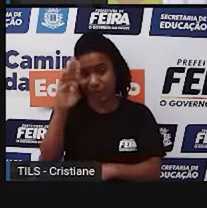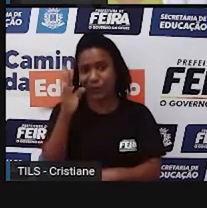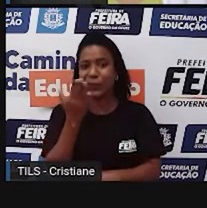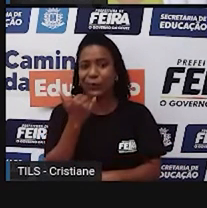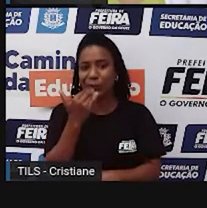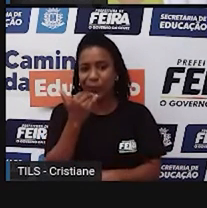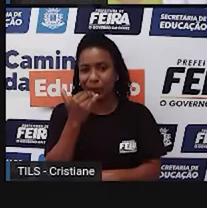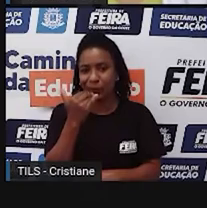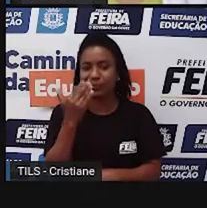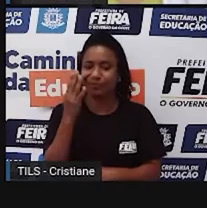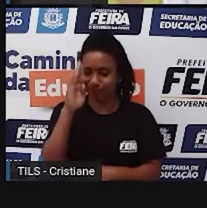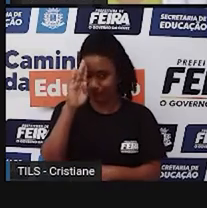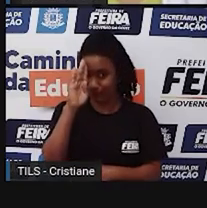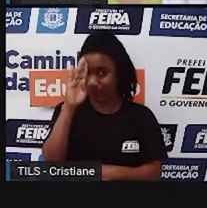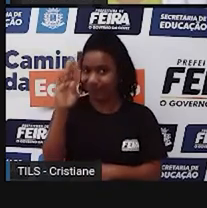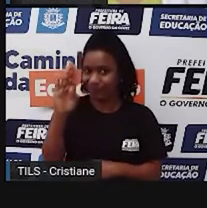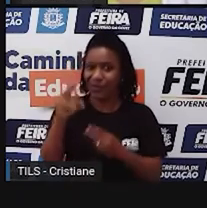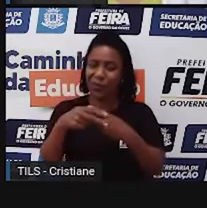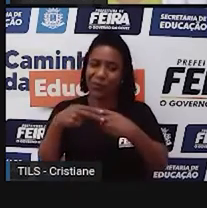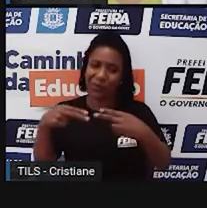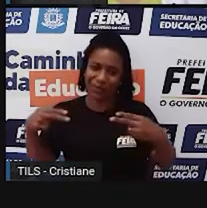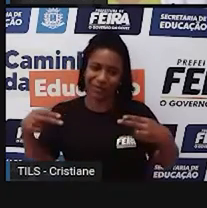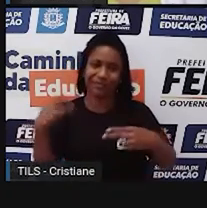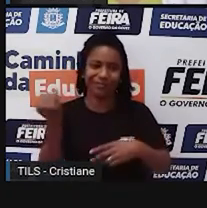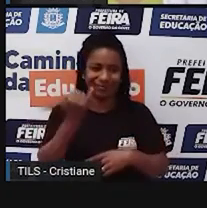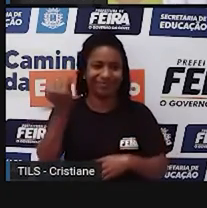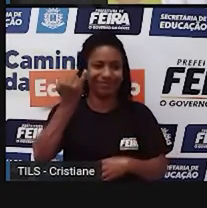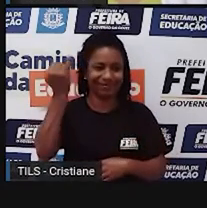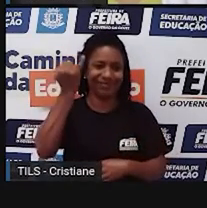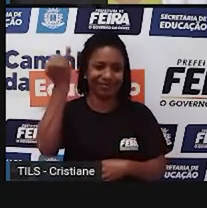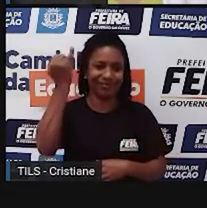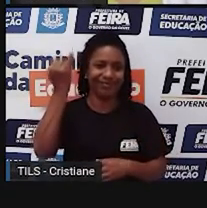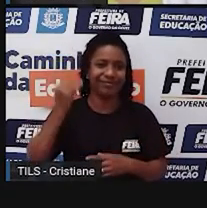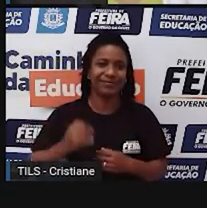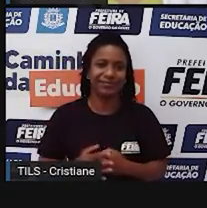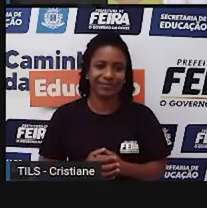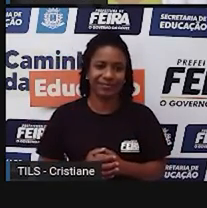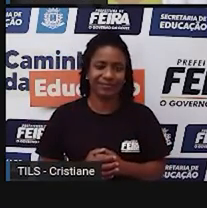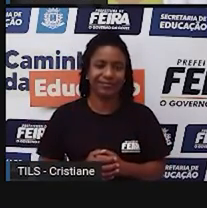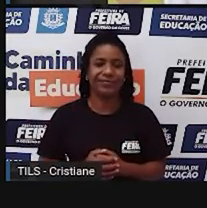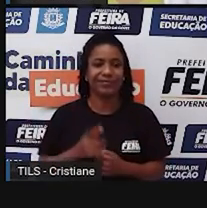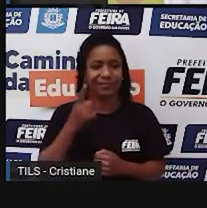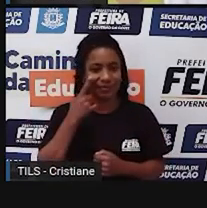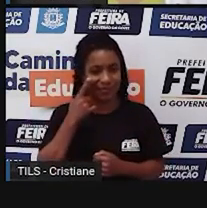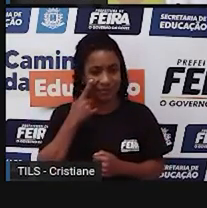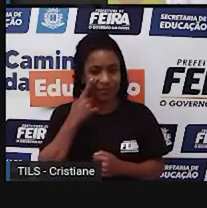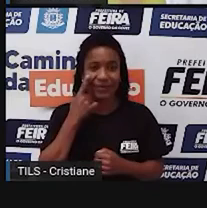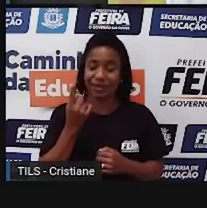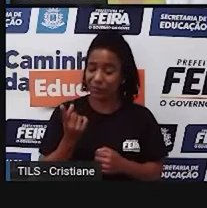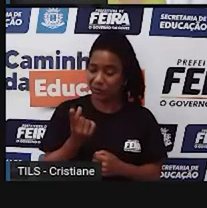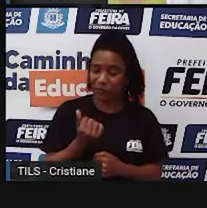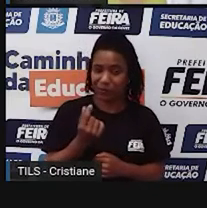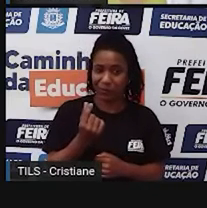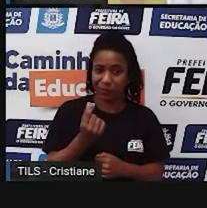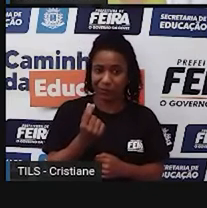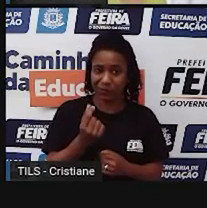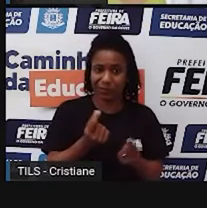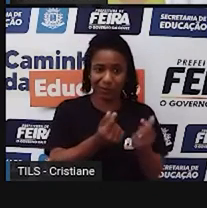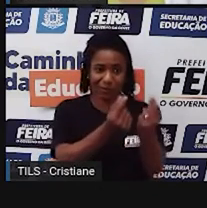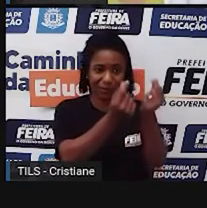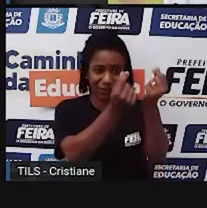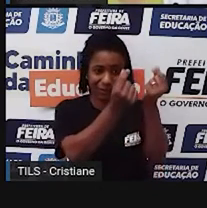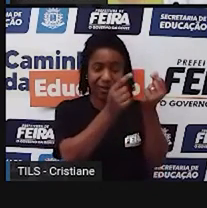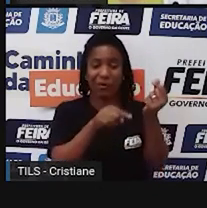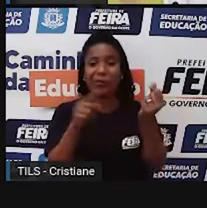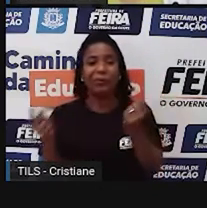geram essas situações aí que a gente vai ver também, por conta dessa concentração de renda que a gente tem no nosso